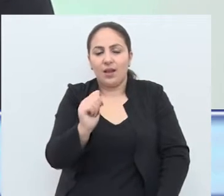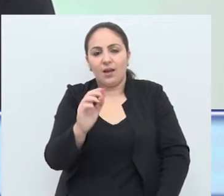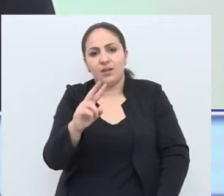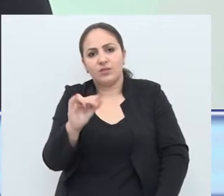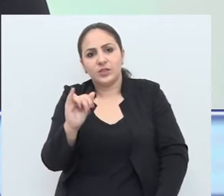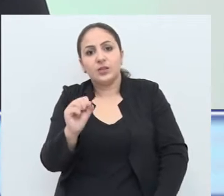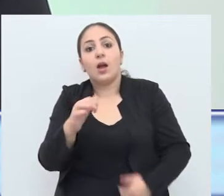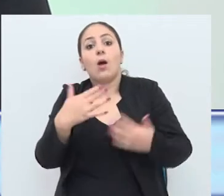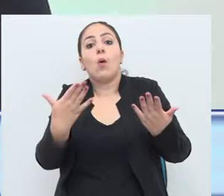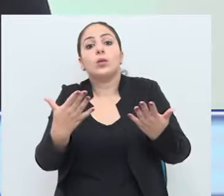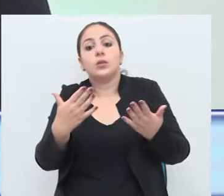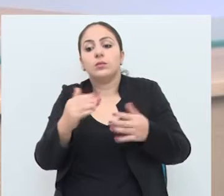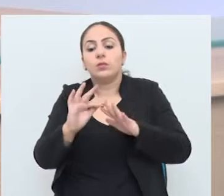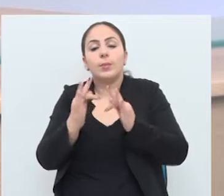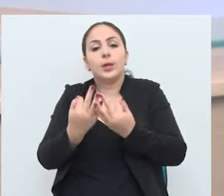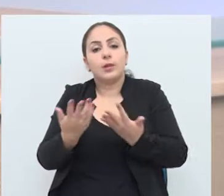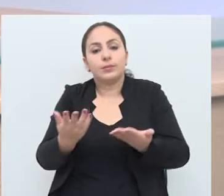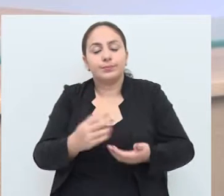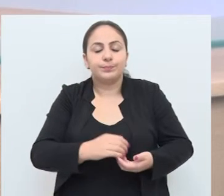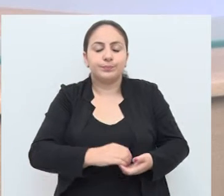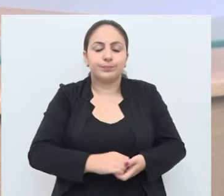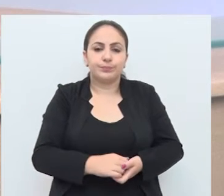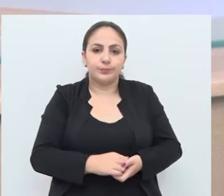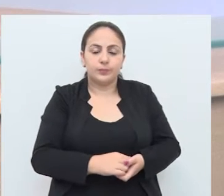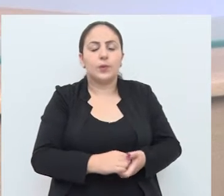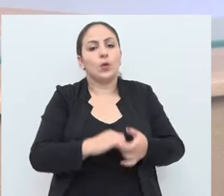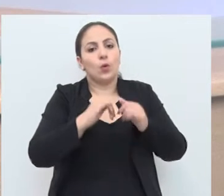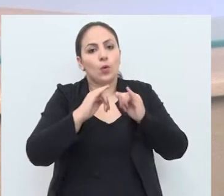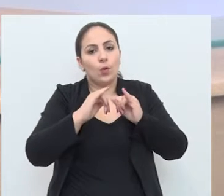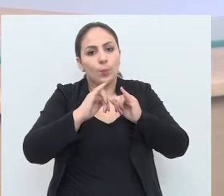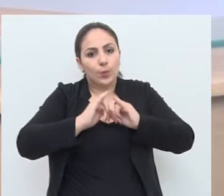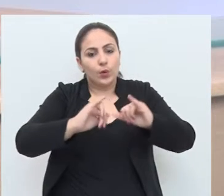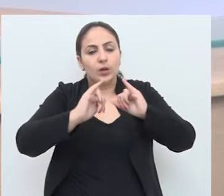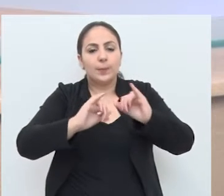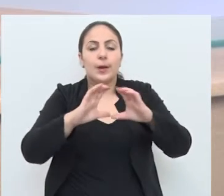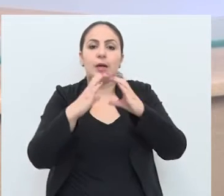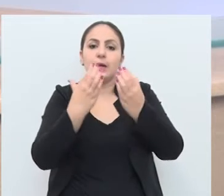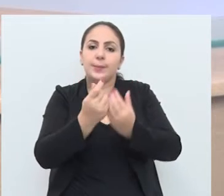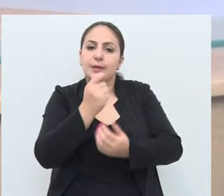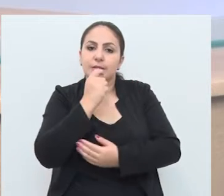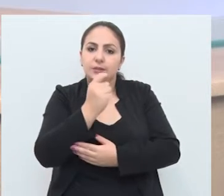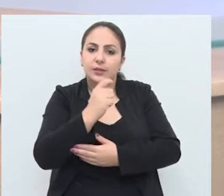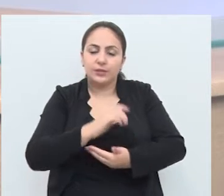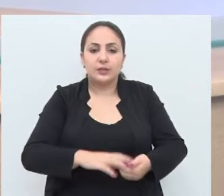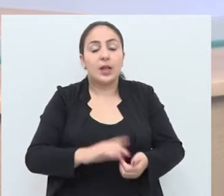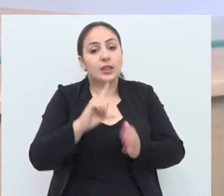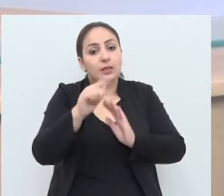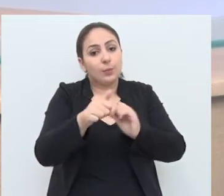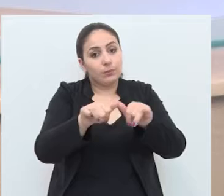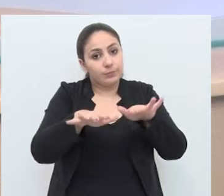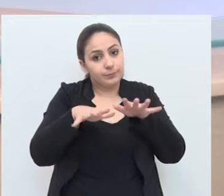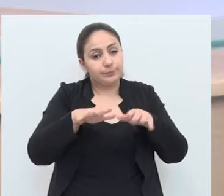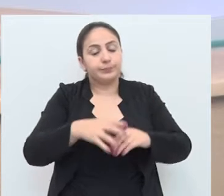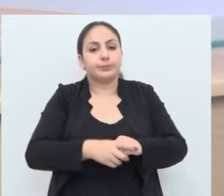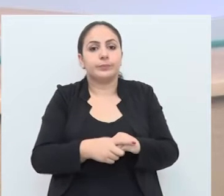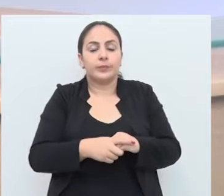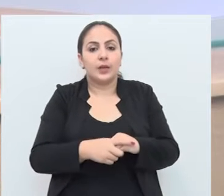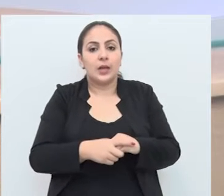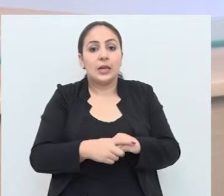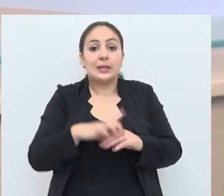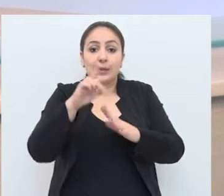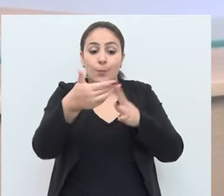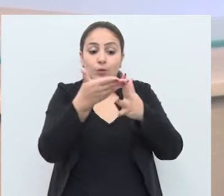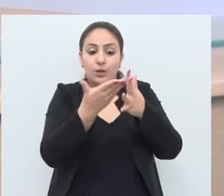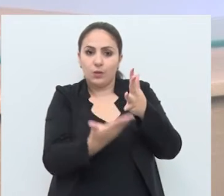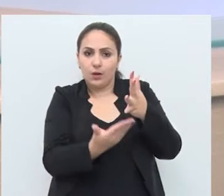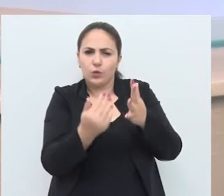e Vista Alegre, Onde é que nós vamos colocar? O programa Câmara e Entrevista vai ao ar logo após a sessão plenária. E no